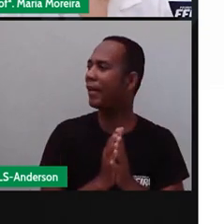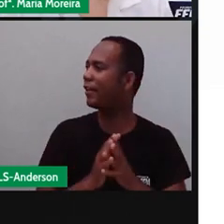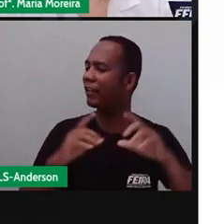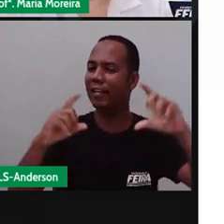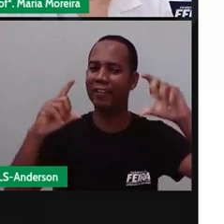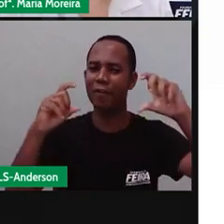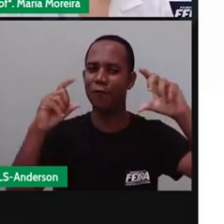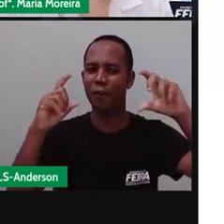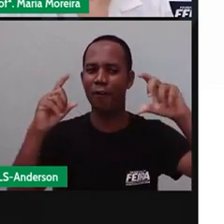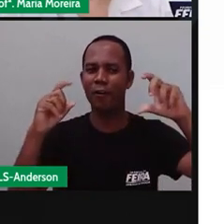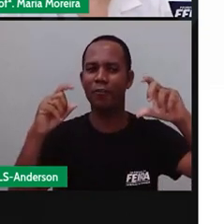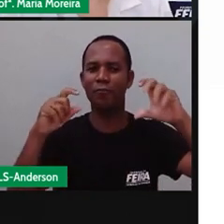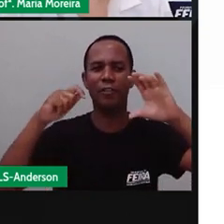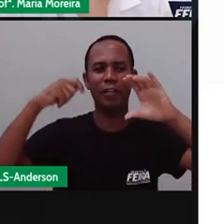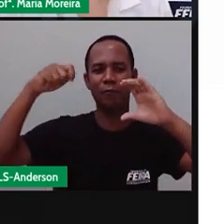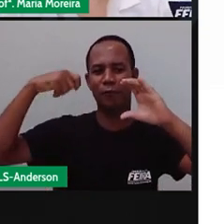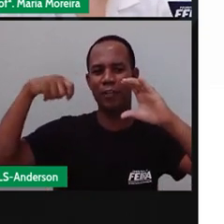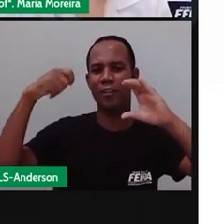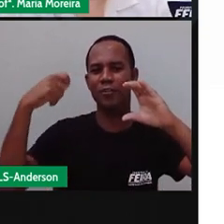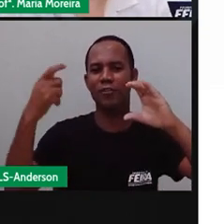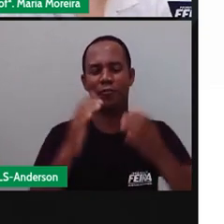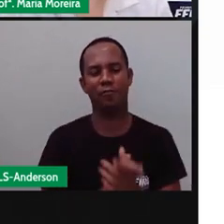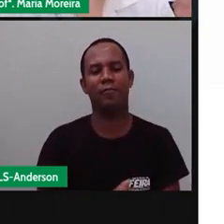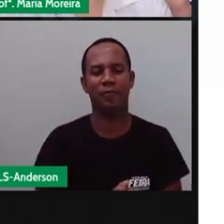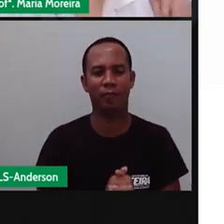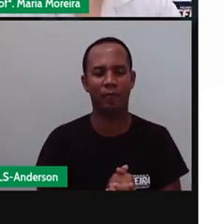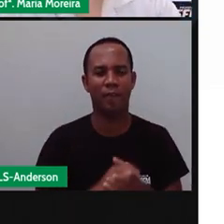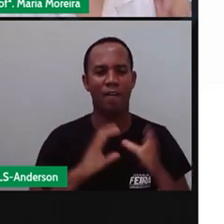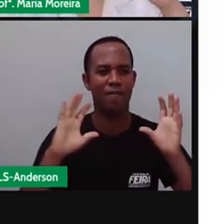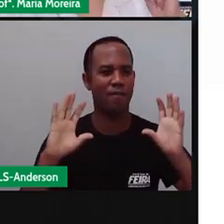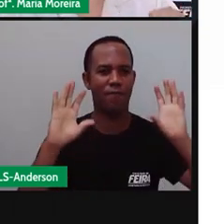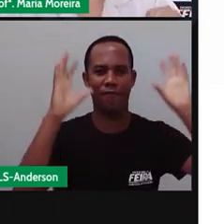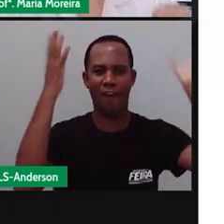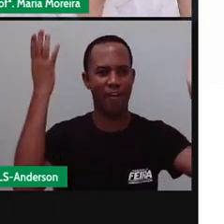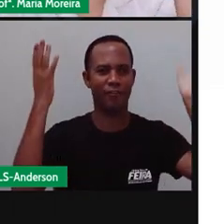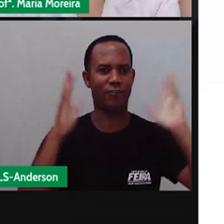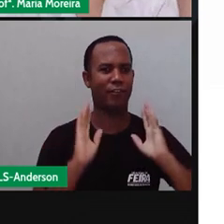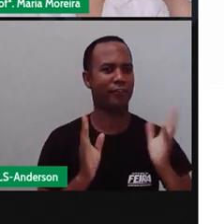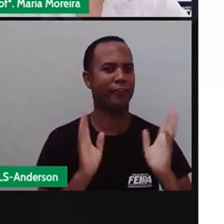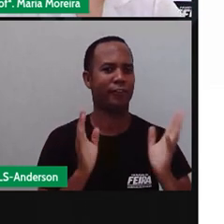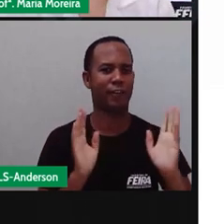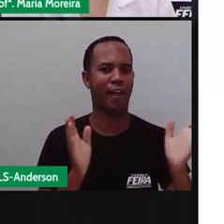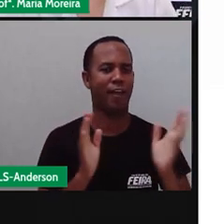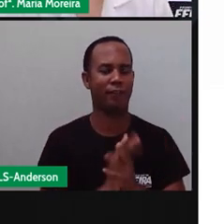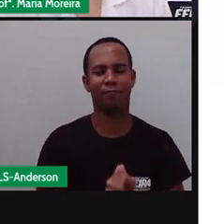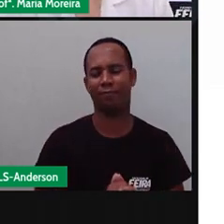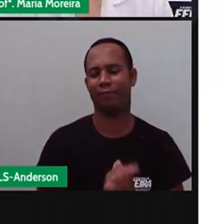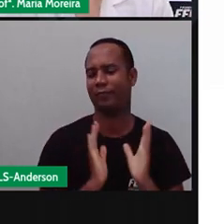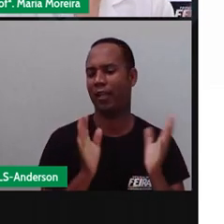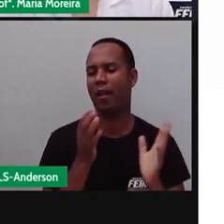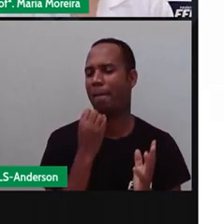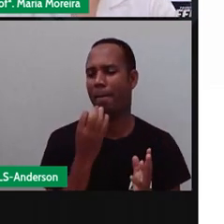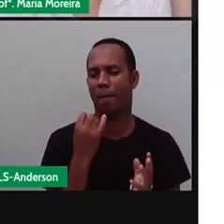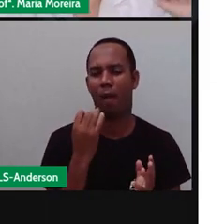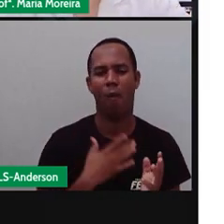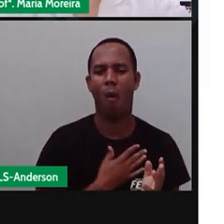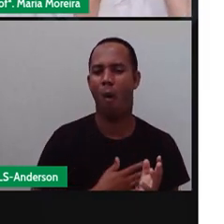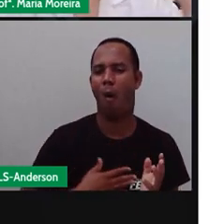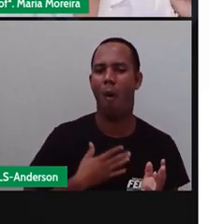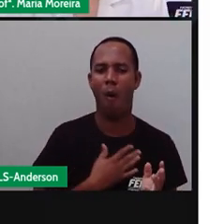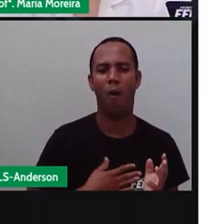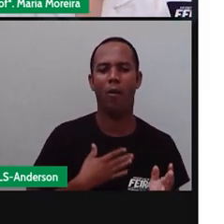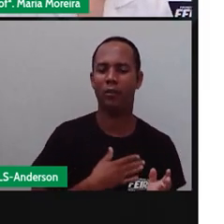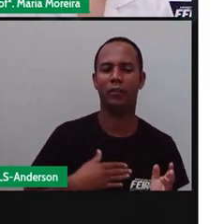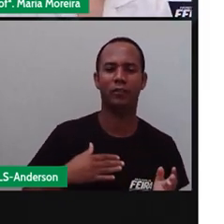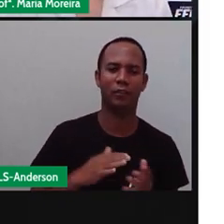você foi para gramado, aí, tá vendo? É do que ele gosta, gente, ele gosta de bater perna. A Pró gosta de festa e Anderson